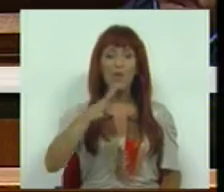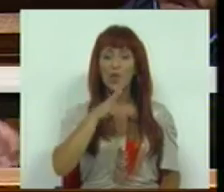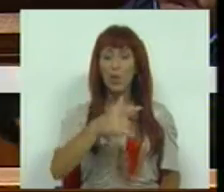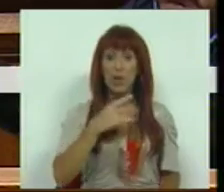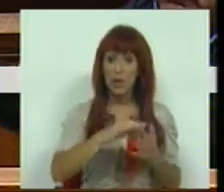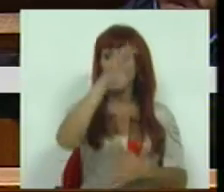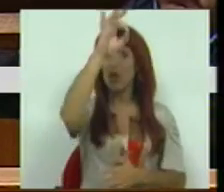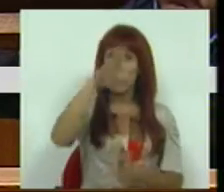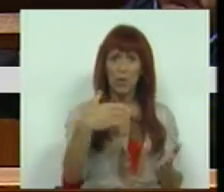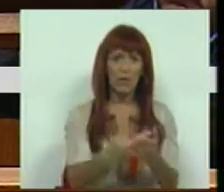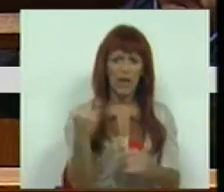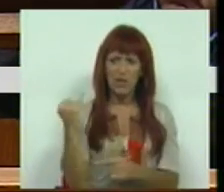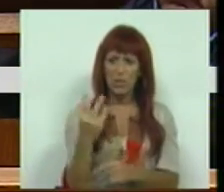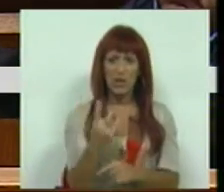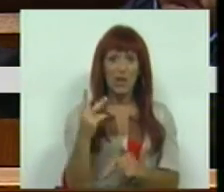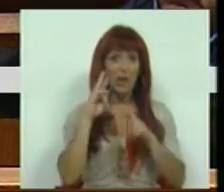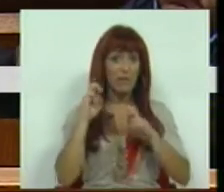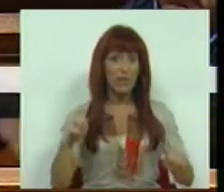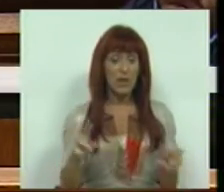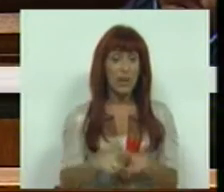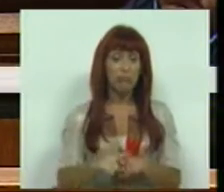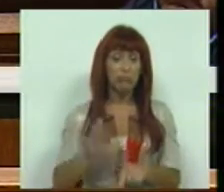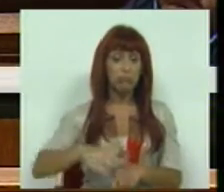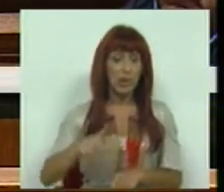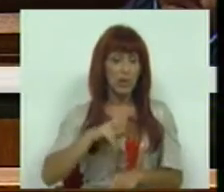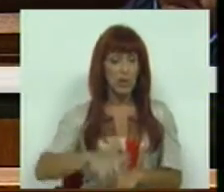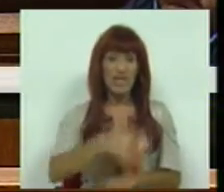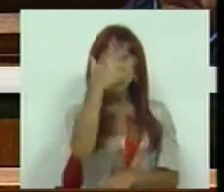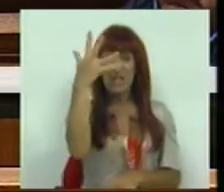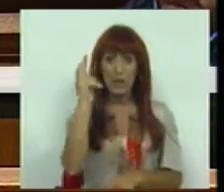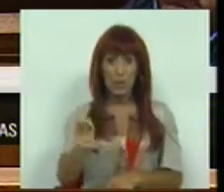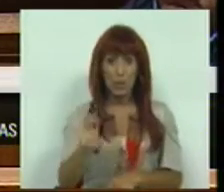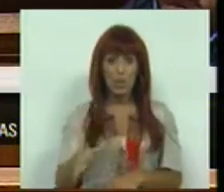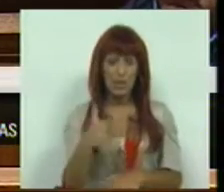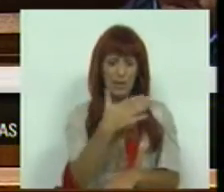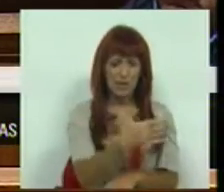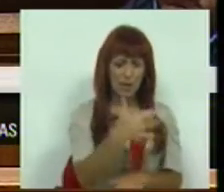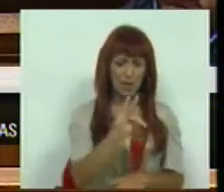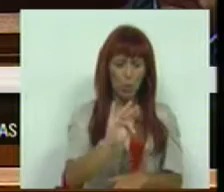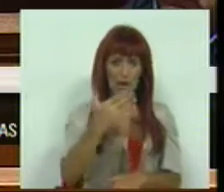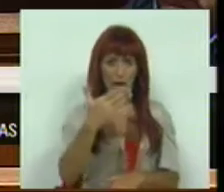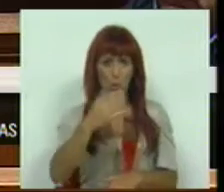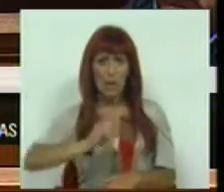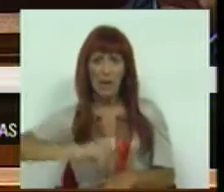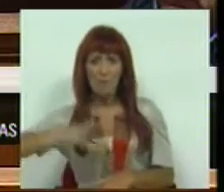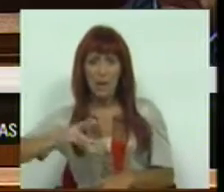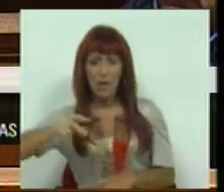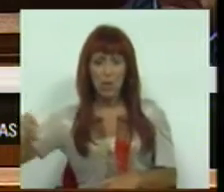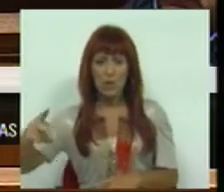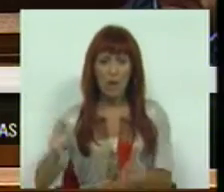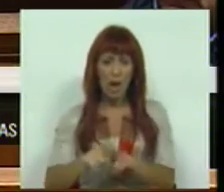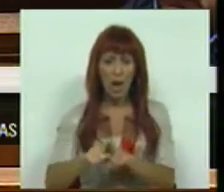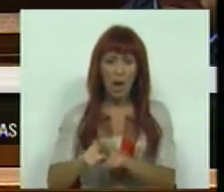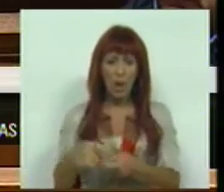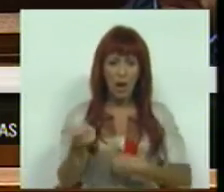absolutamente excepcional para essas instituições de investigação científica em Portugal. Em 5 anos, 141 milhões de euros foi